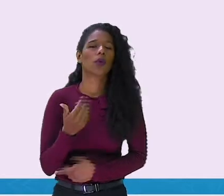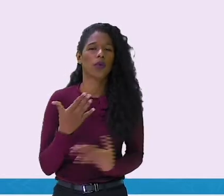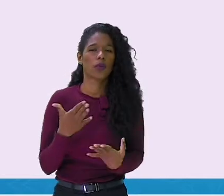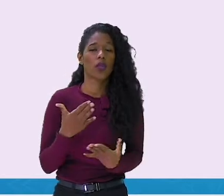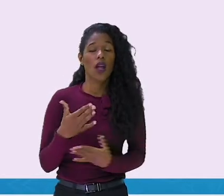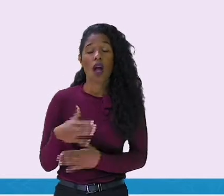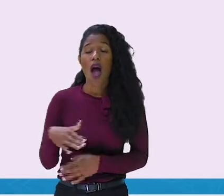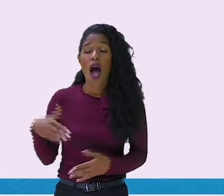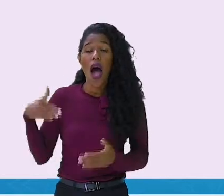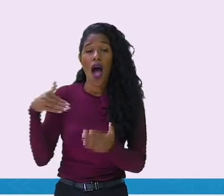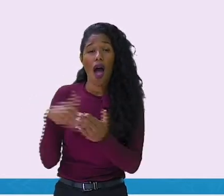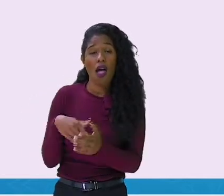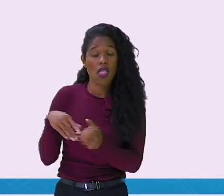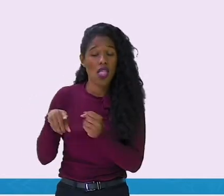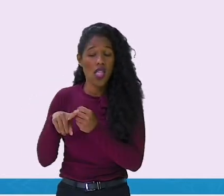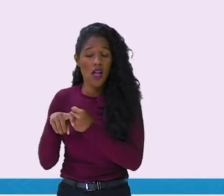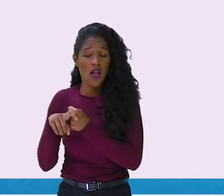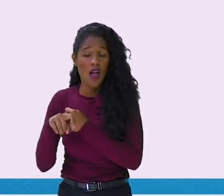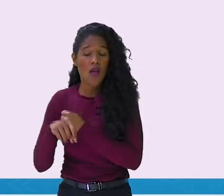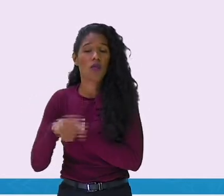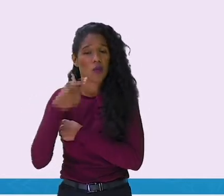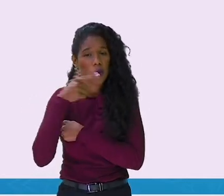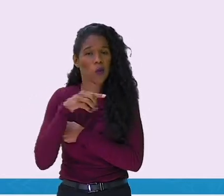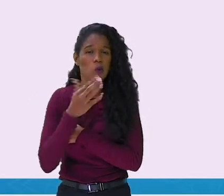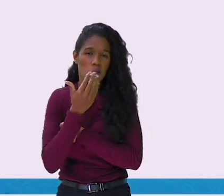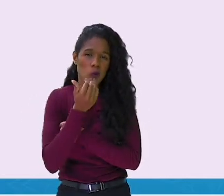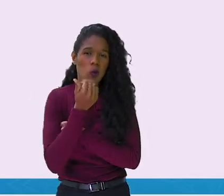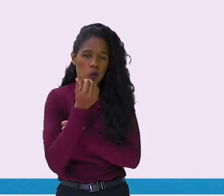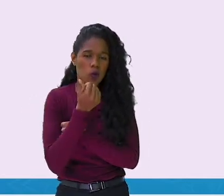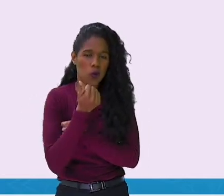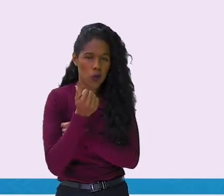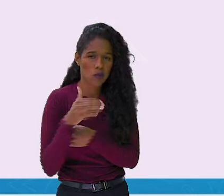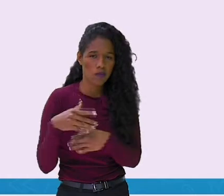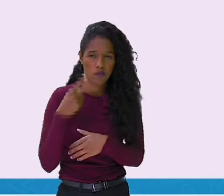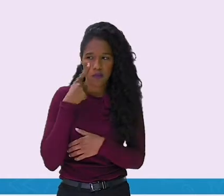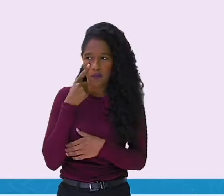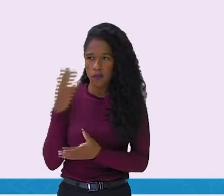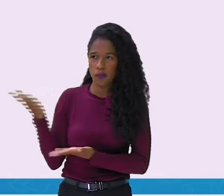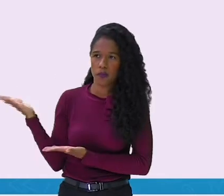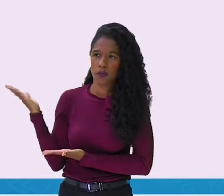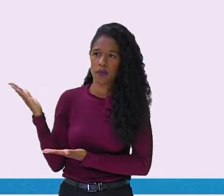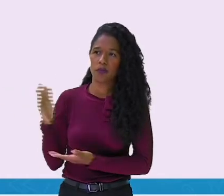passava por ali. Olha aqui para vocês observarem.